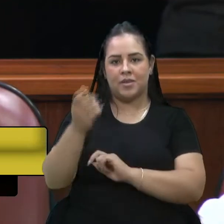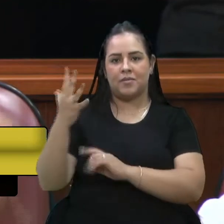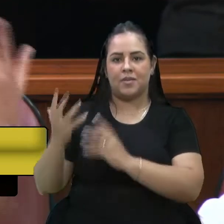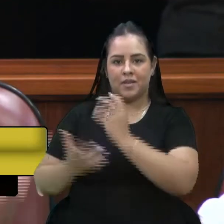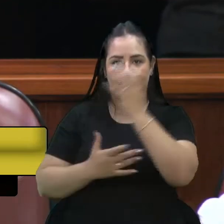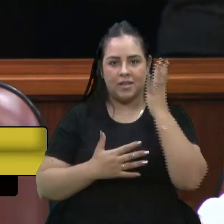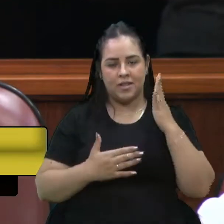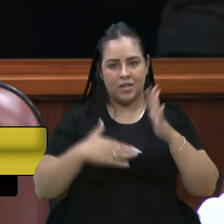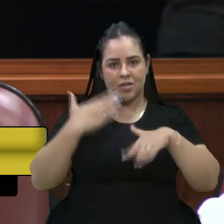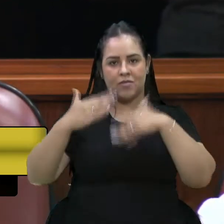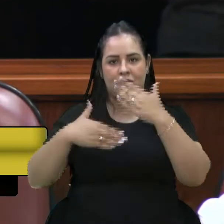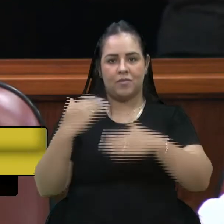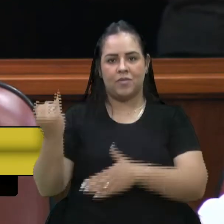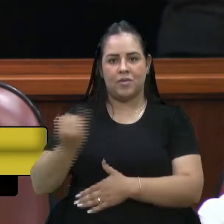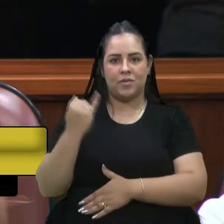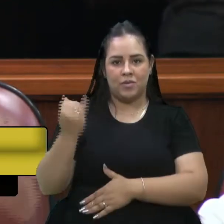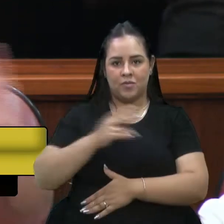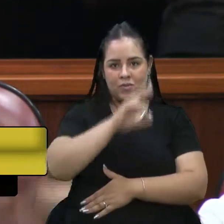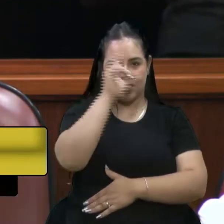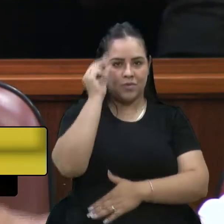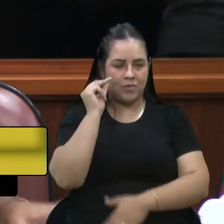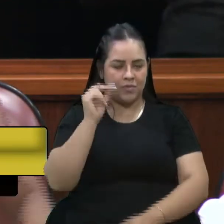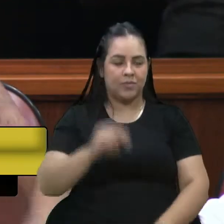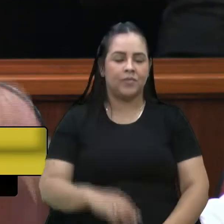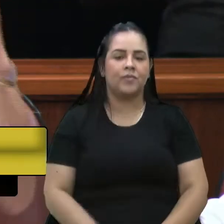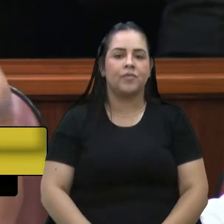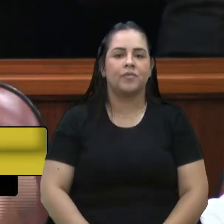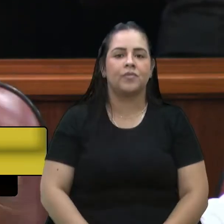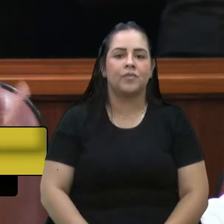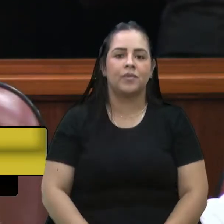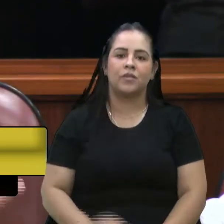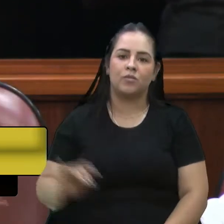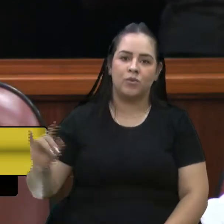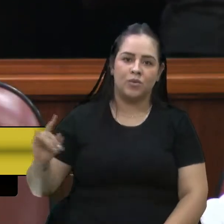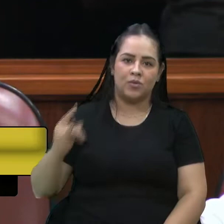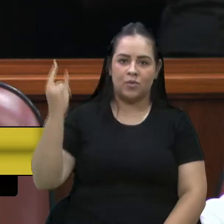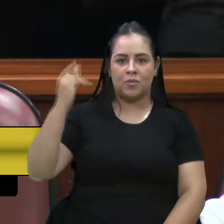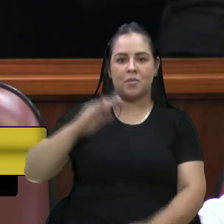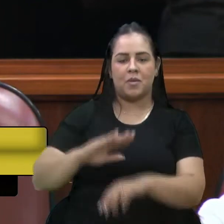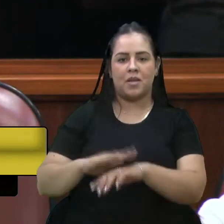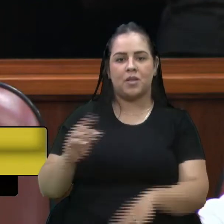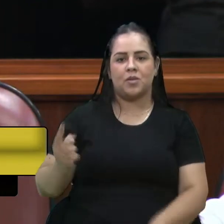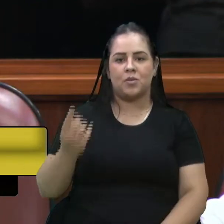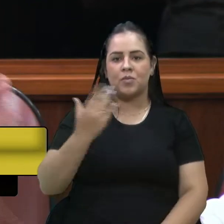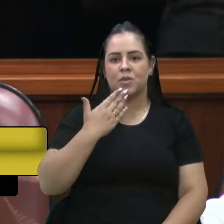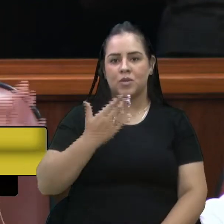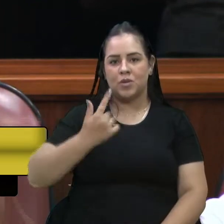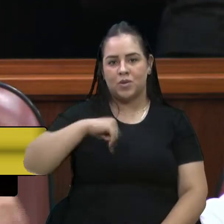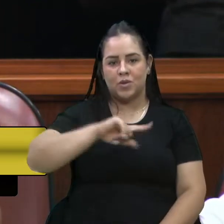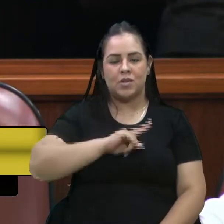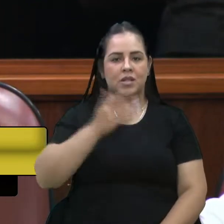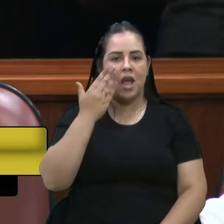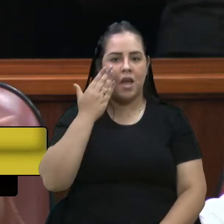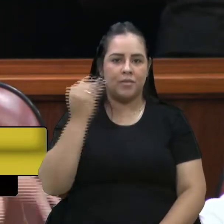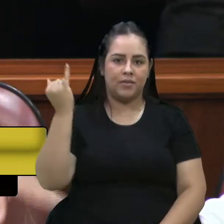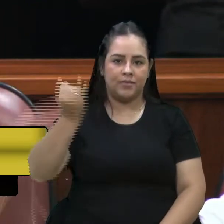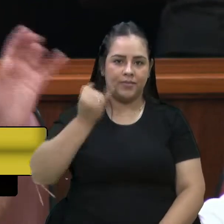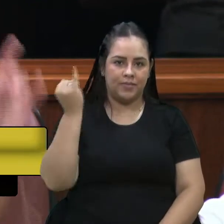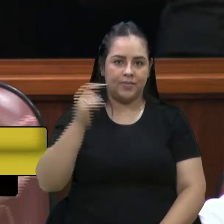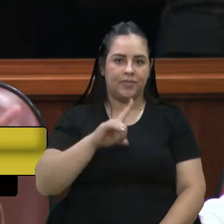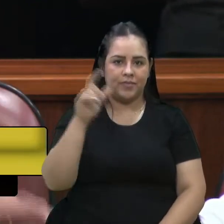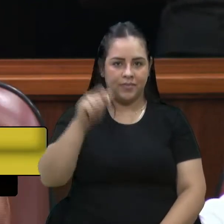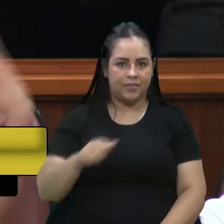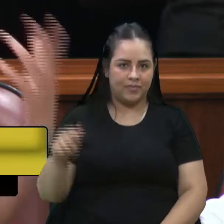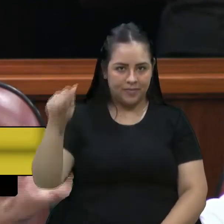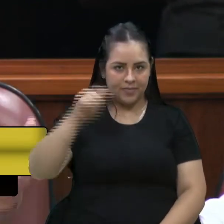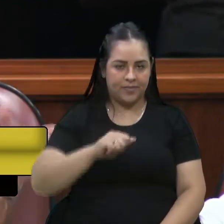desenvolvem de extrema importância para o município. Para finalizar, só mais um pedido. A gente sabe também da importância das associações de